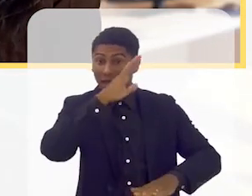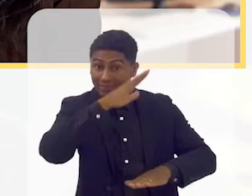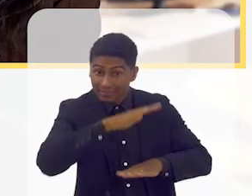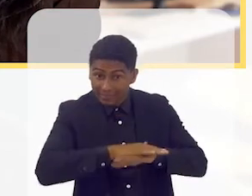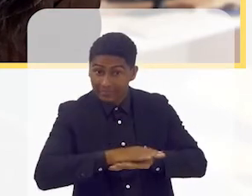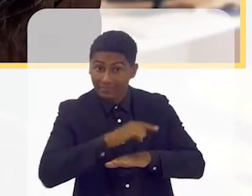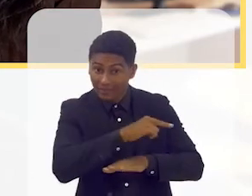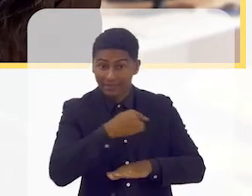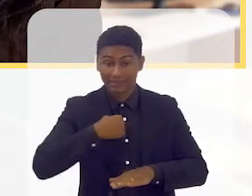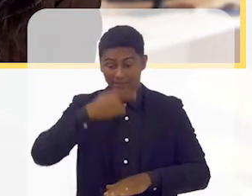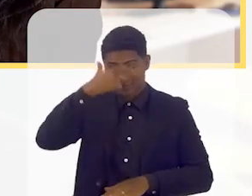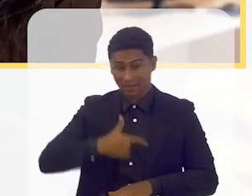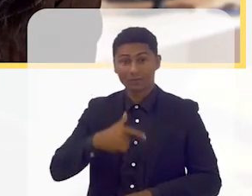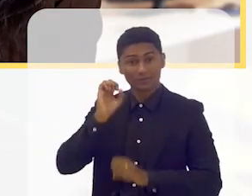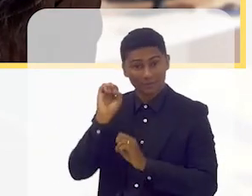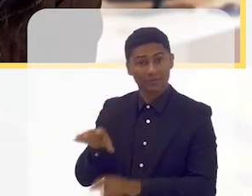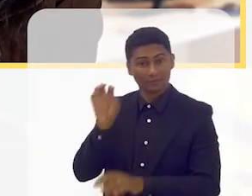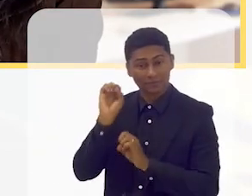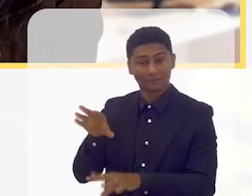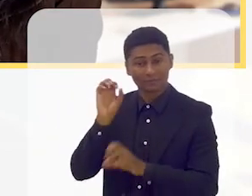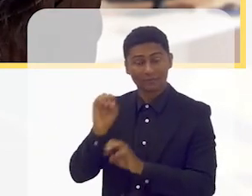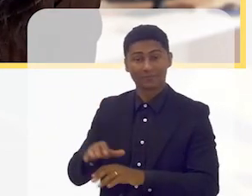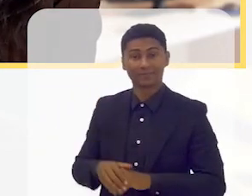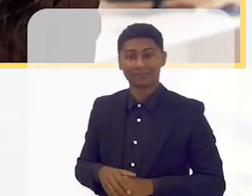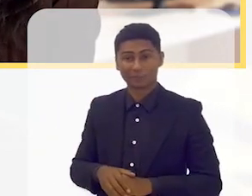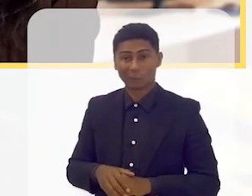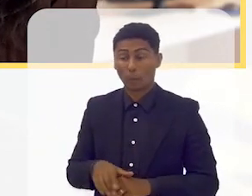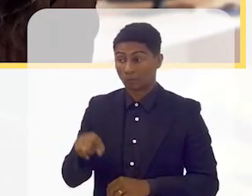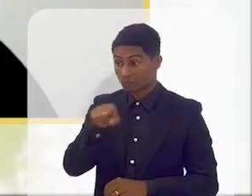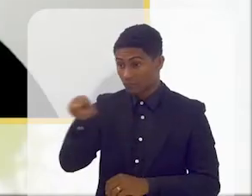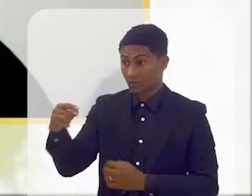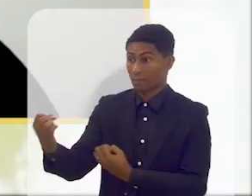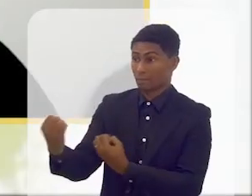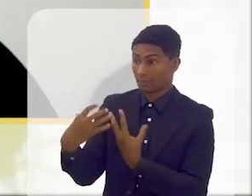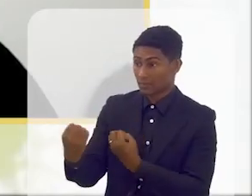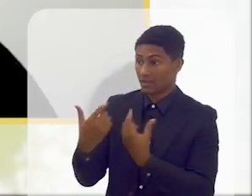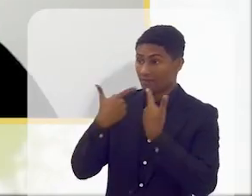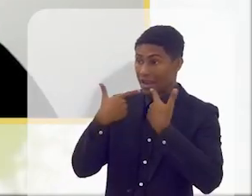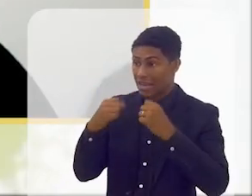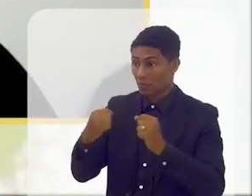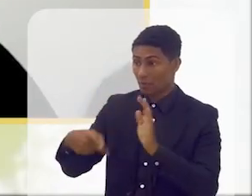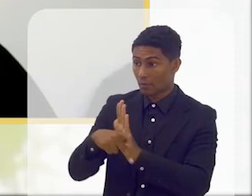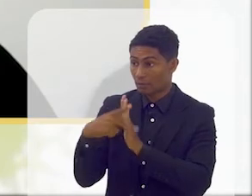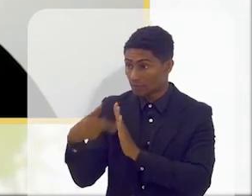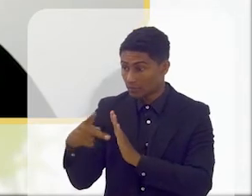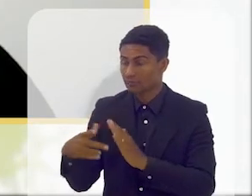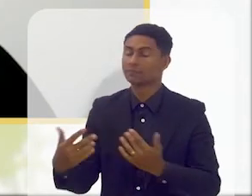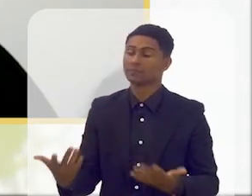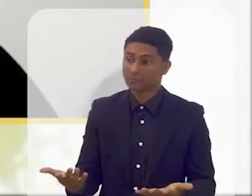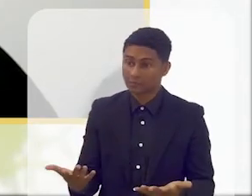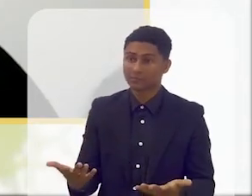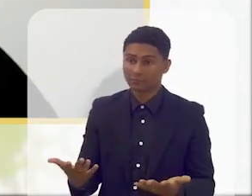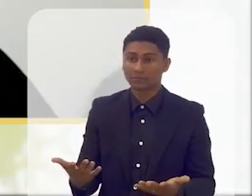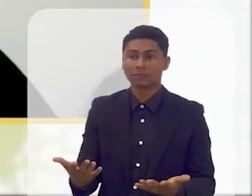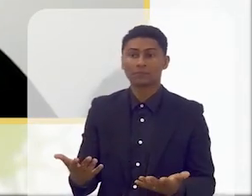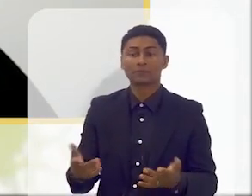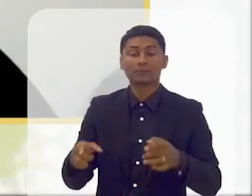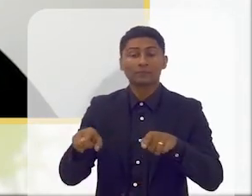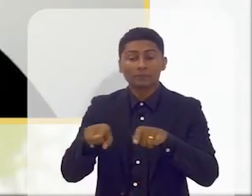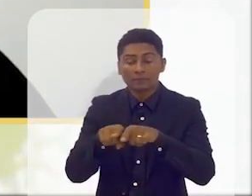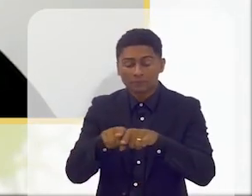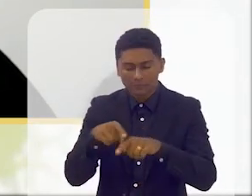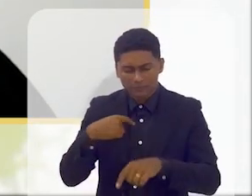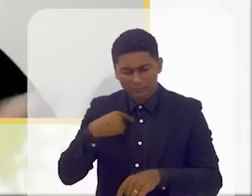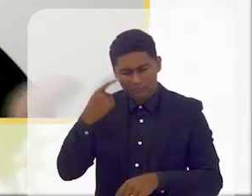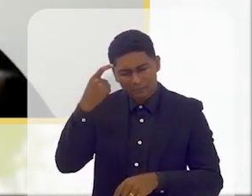tarde era ensiná-los porque tal como eles me ensinaram a falar o dialeto deles eles tinham muita dificuldade e